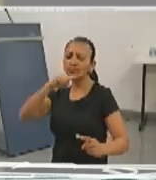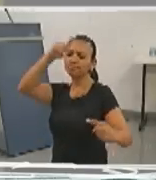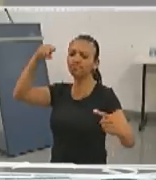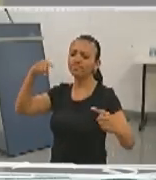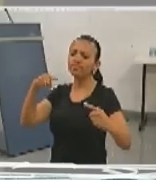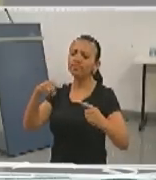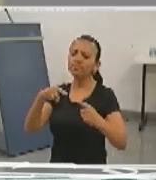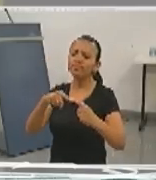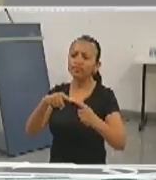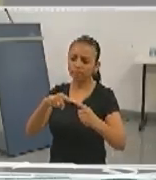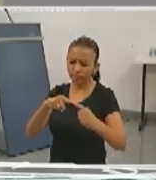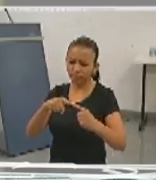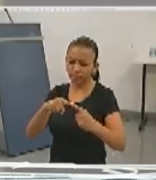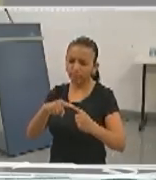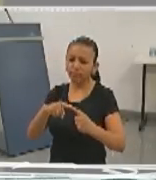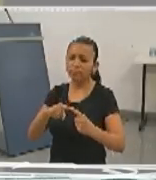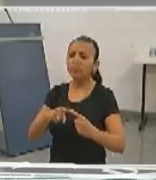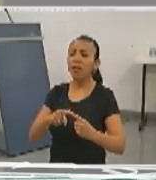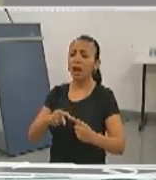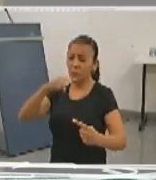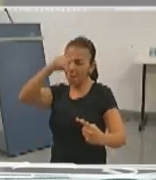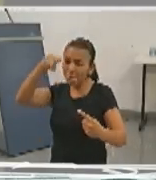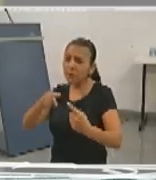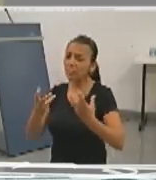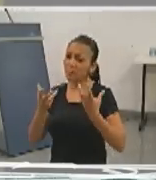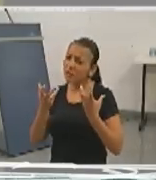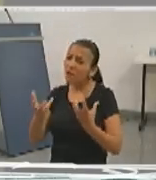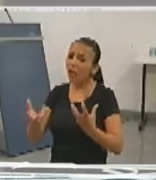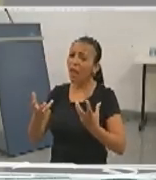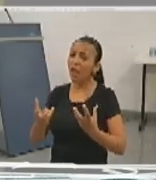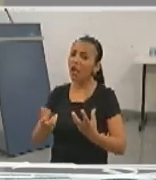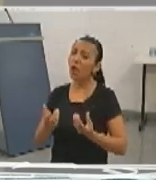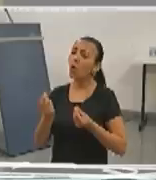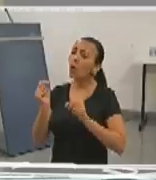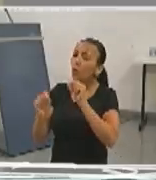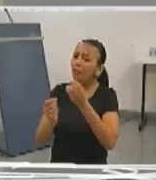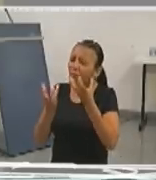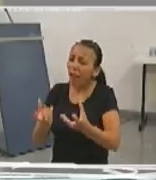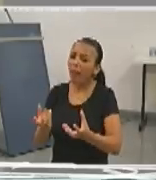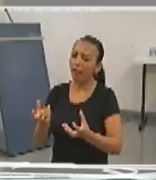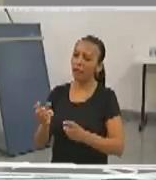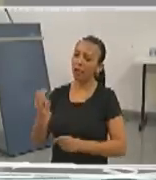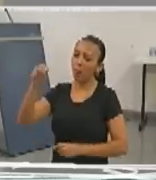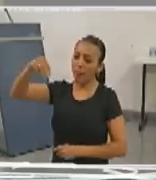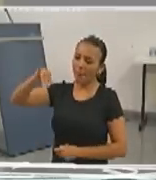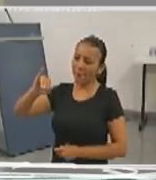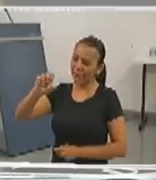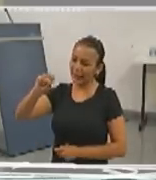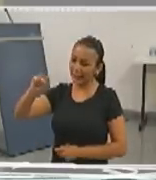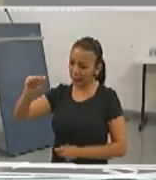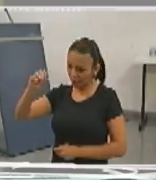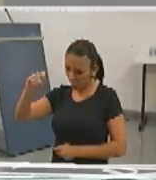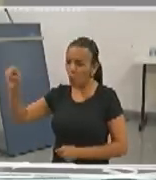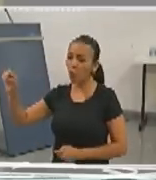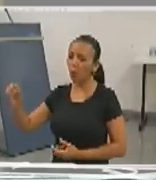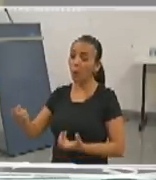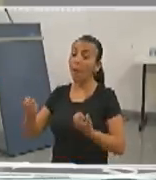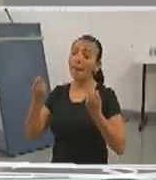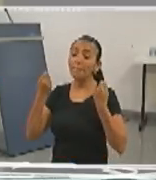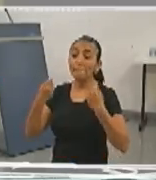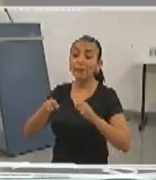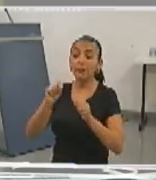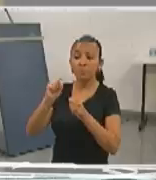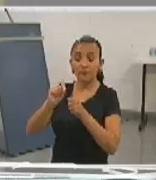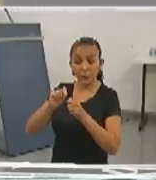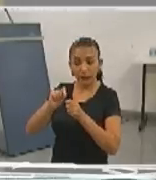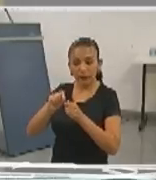objetivos, as metas, enfim, a missão da instituição, nós precisamos fazer todo um